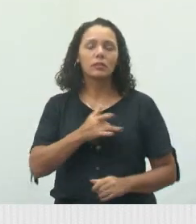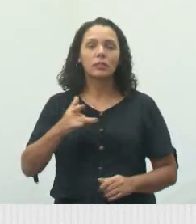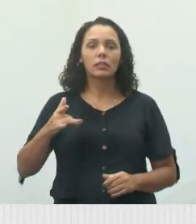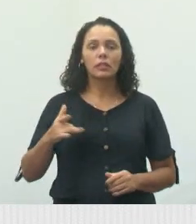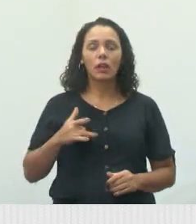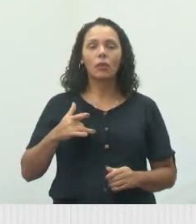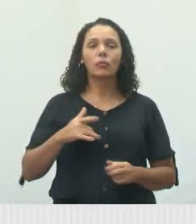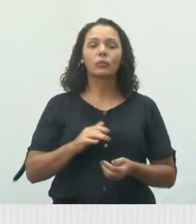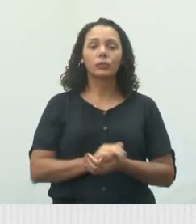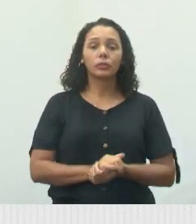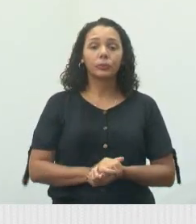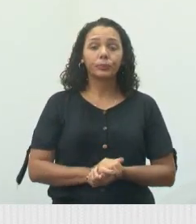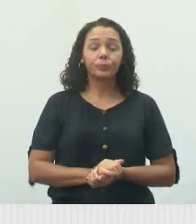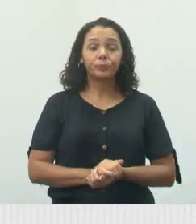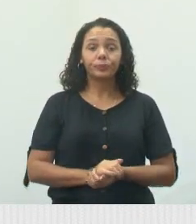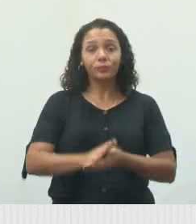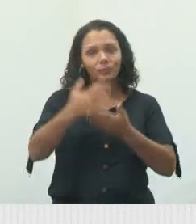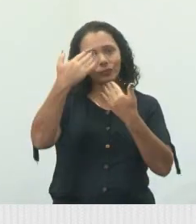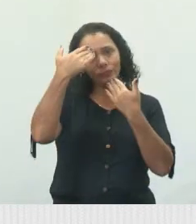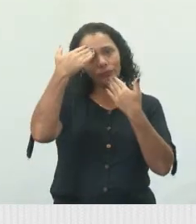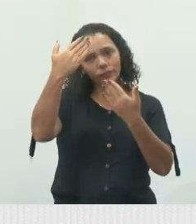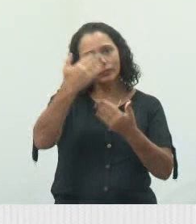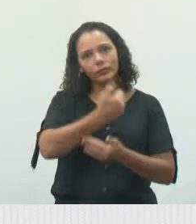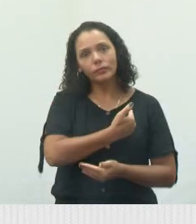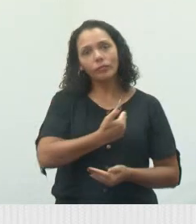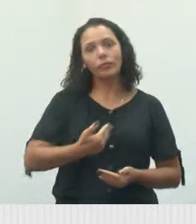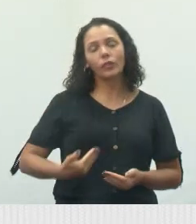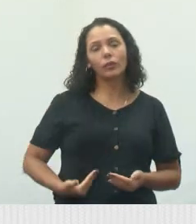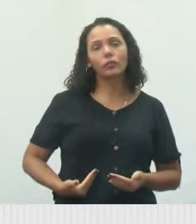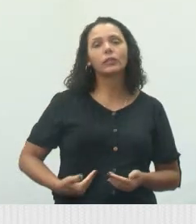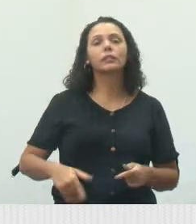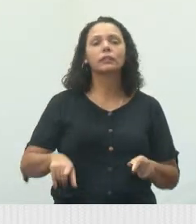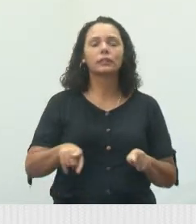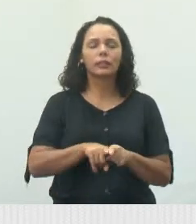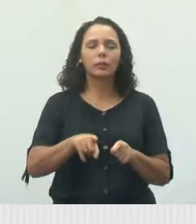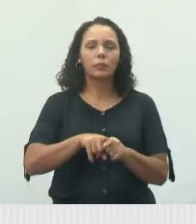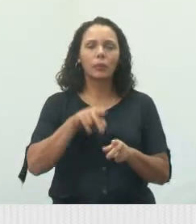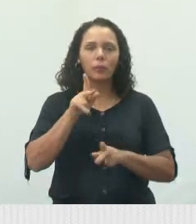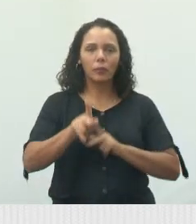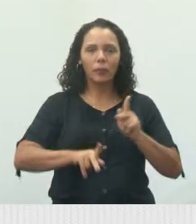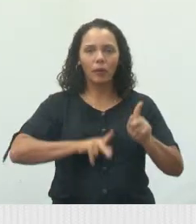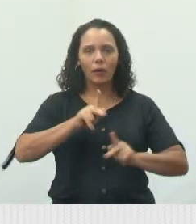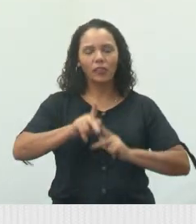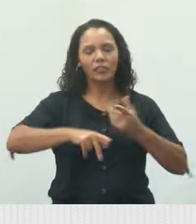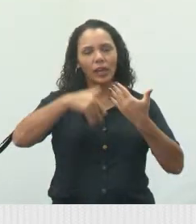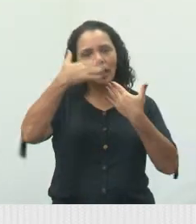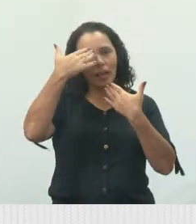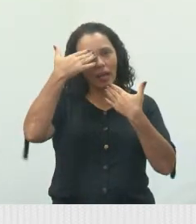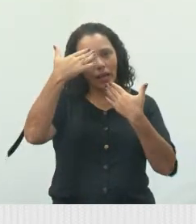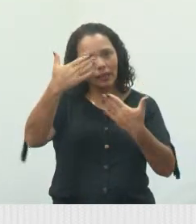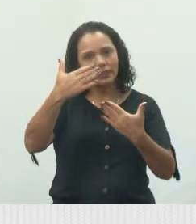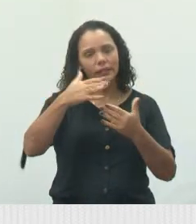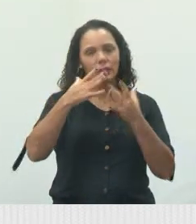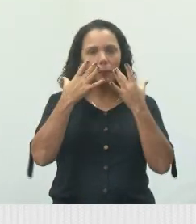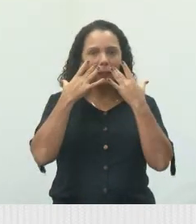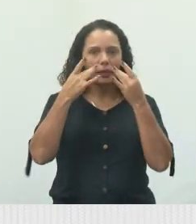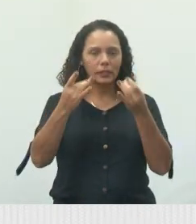Então, fica aqui, governador, o nosso agradecimento, o agradecimento da cidade de Jacareí, por estar olhando por nós.